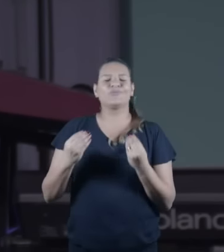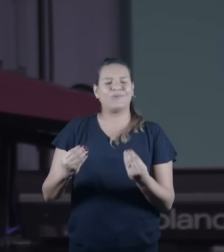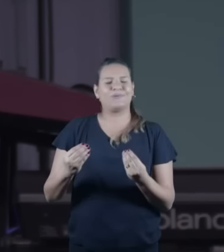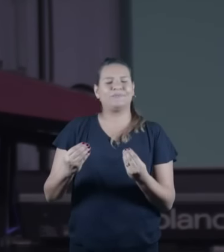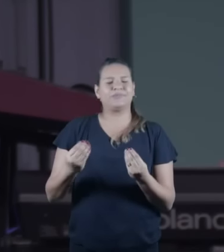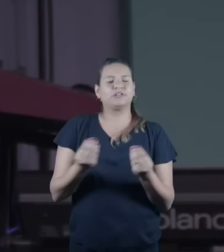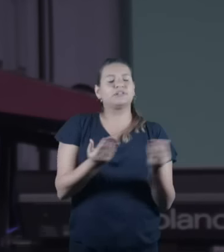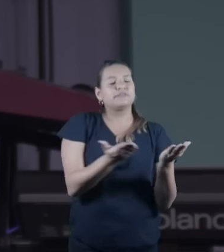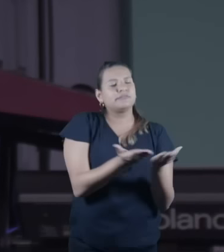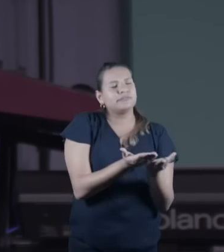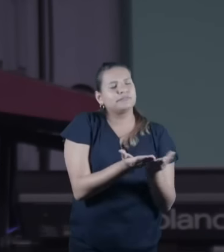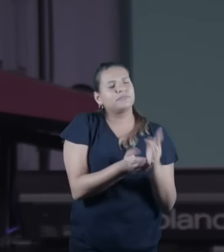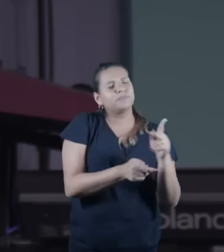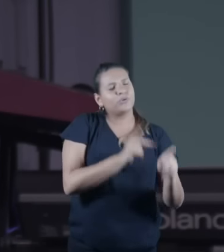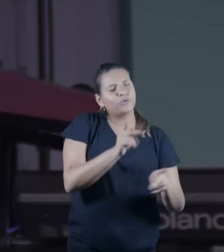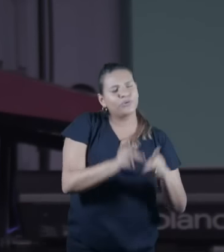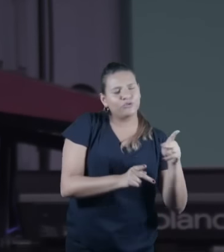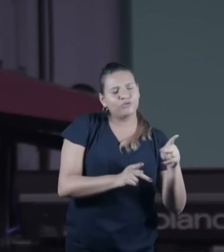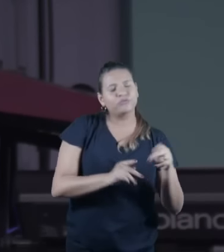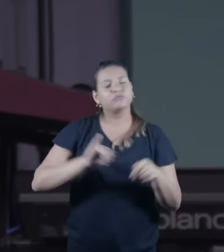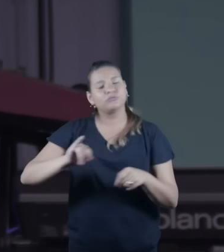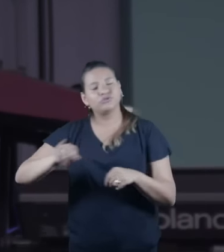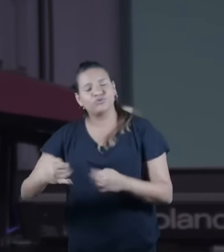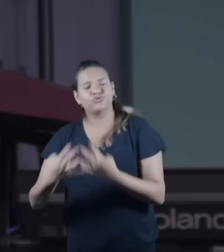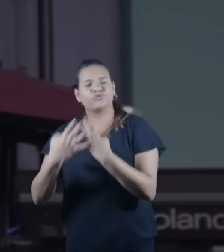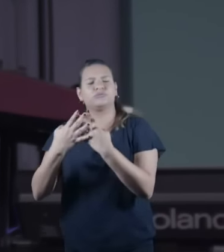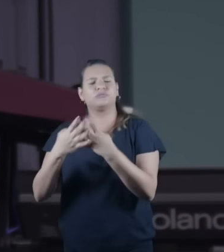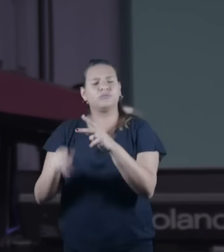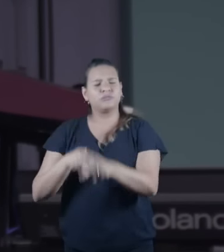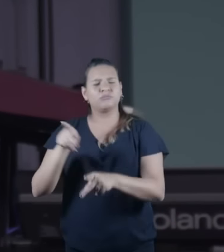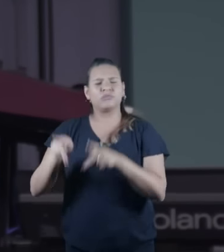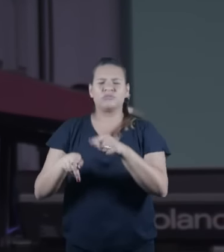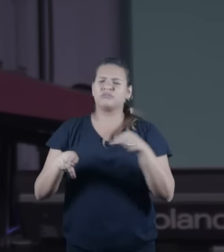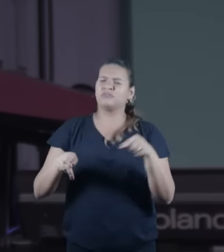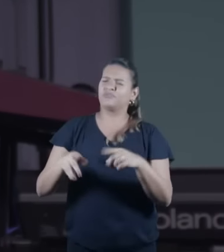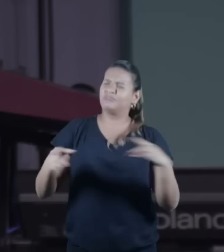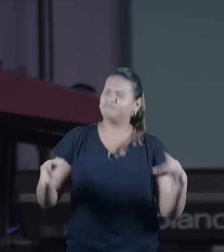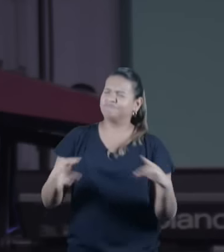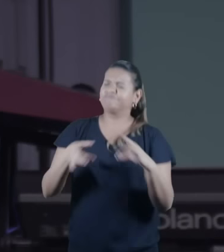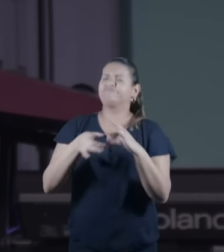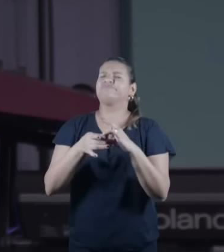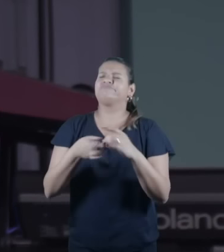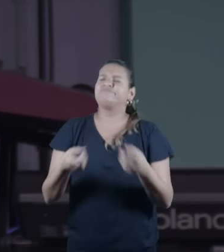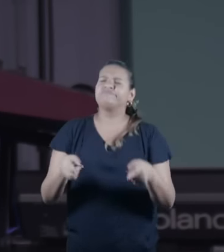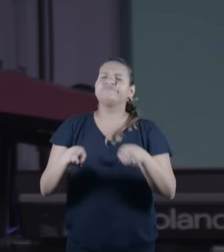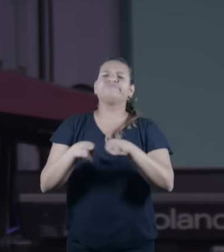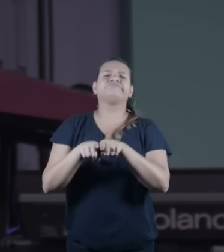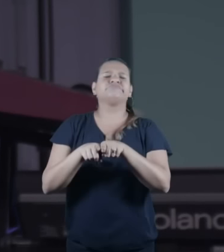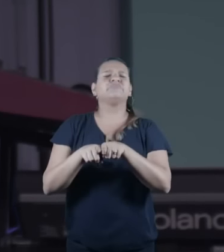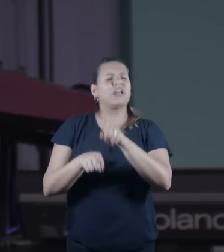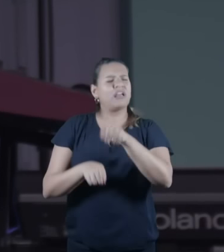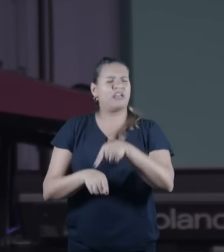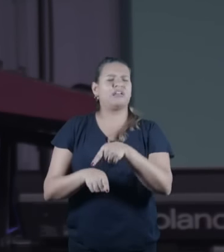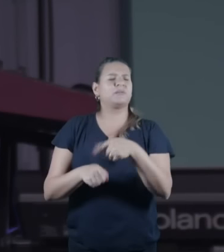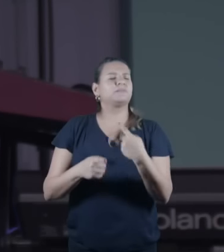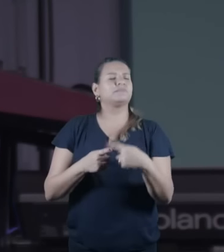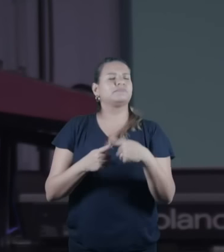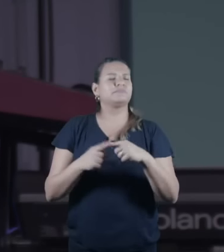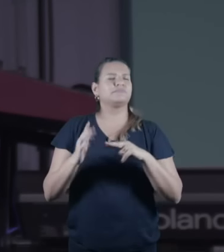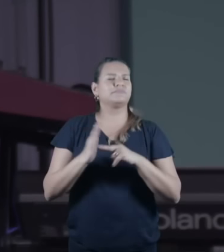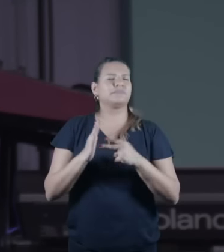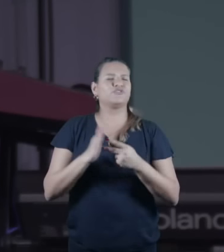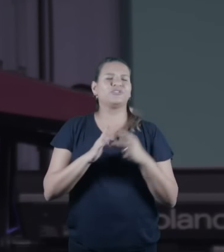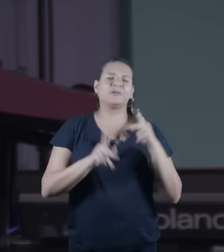povo cristão do povo judeu queremos ser ó Deus como um exército pai ao longo